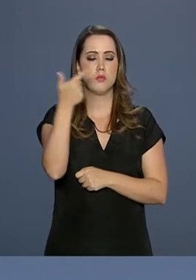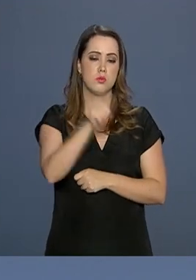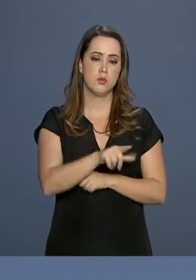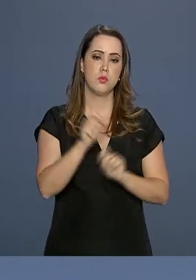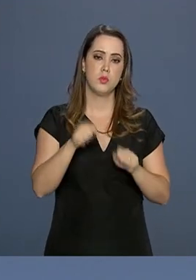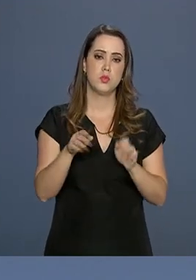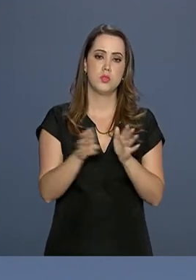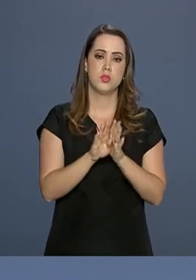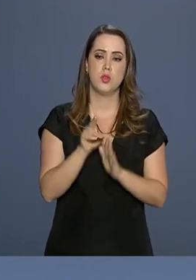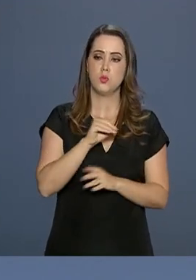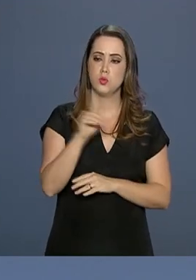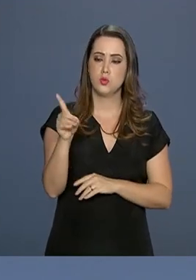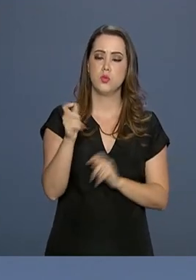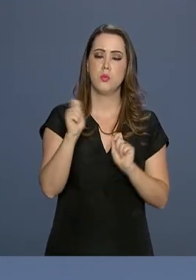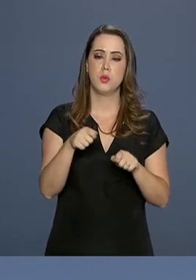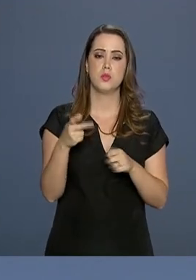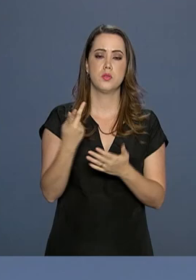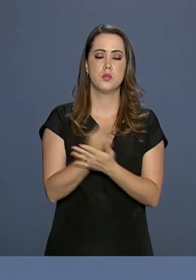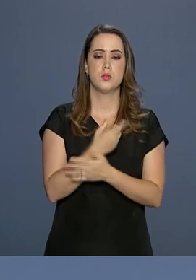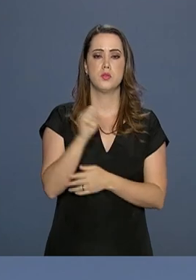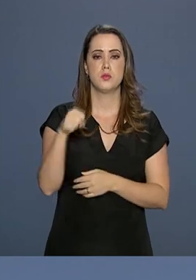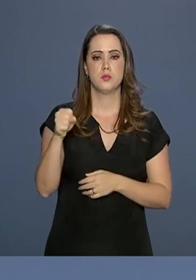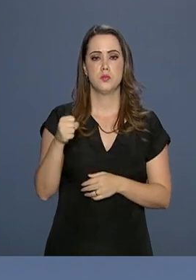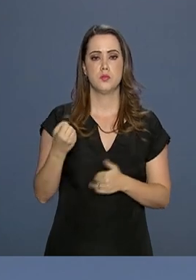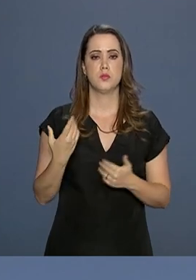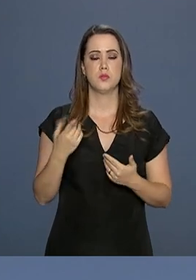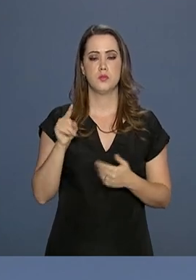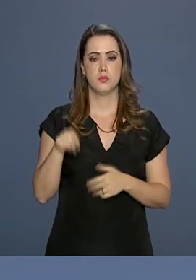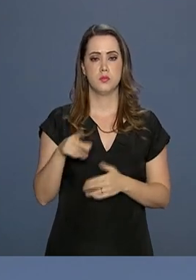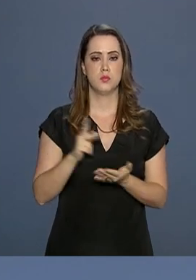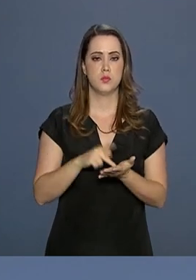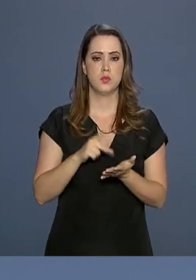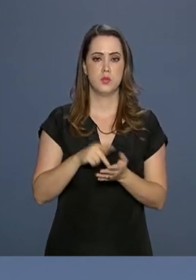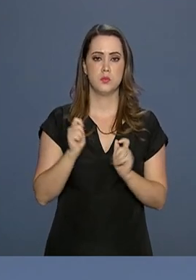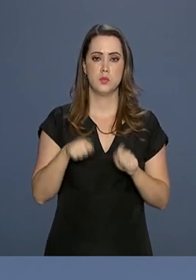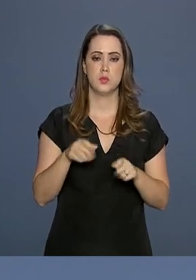que cheguemos num dia em que isso possa ser uma possibilidade concreta.